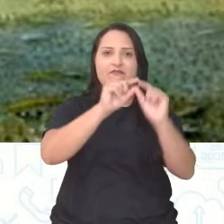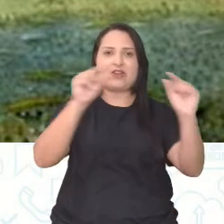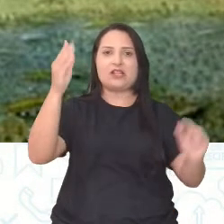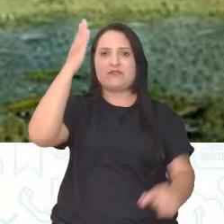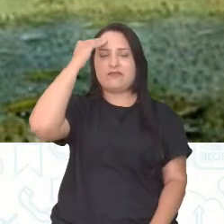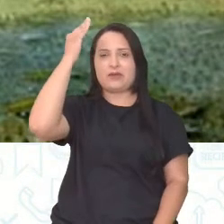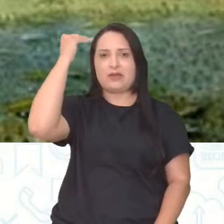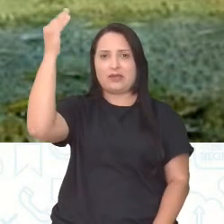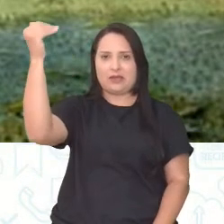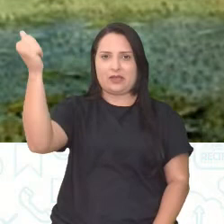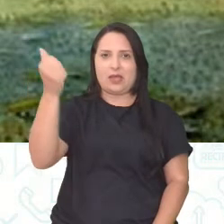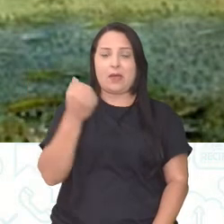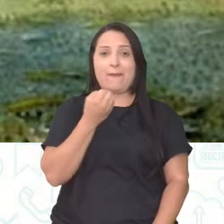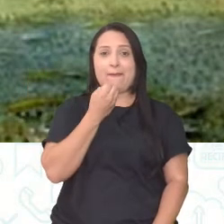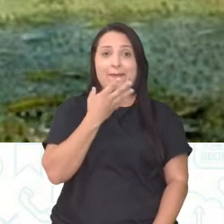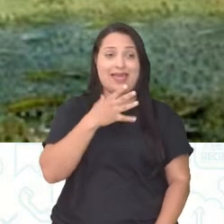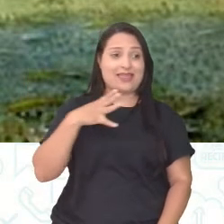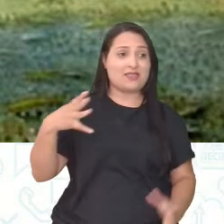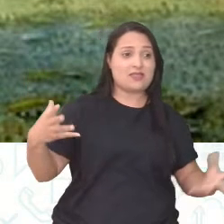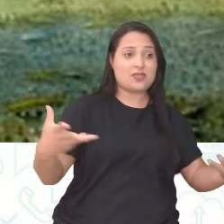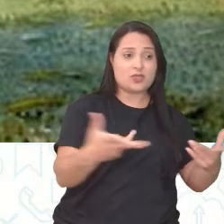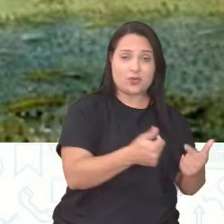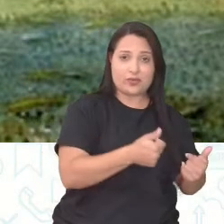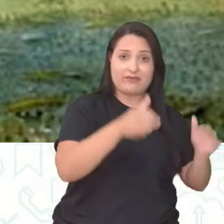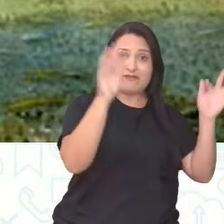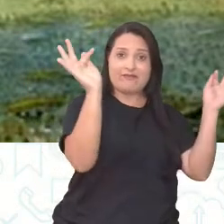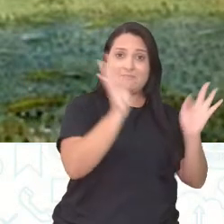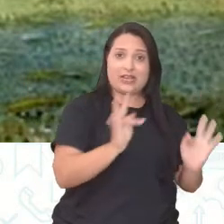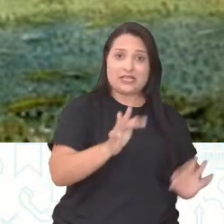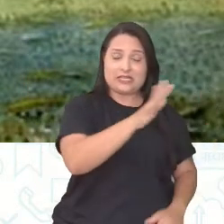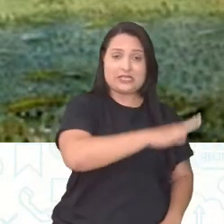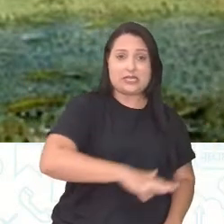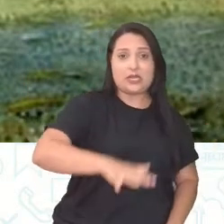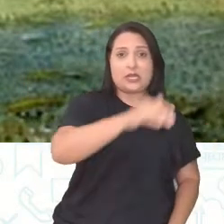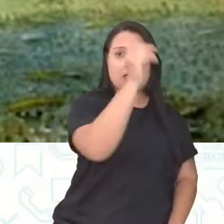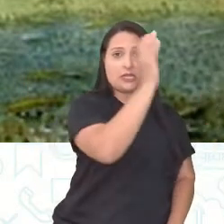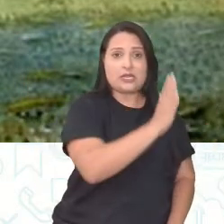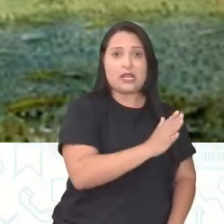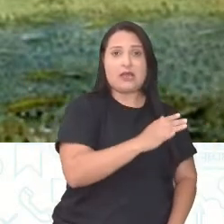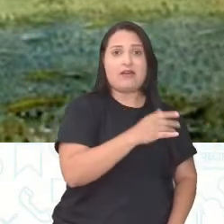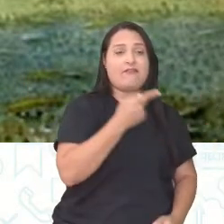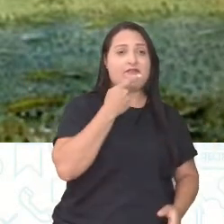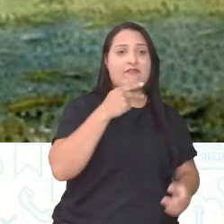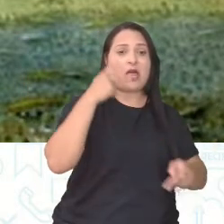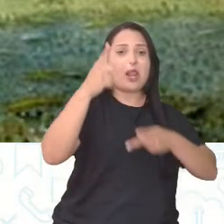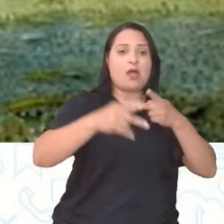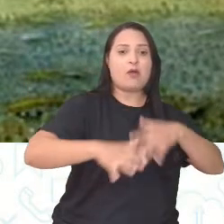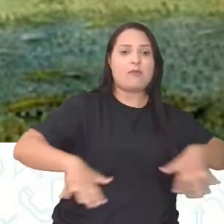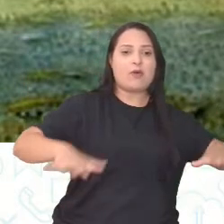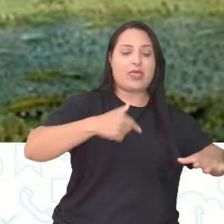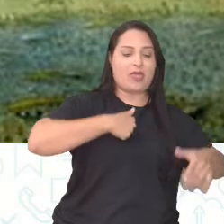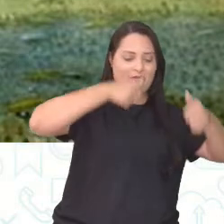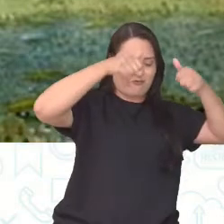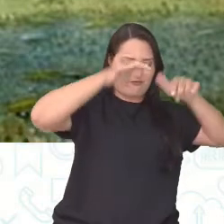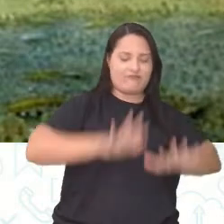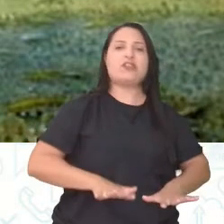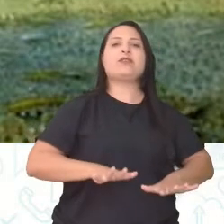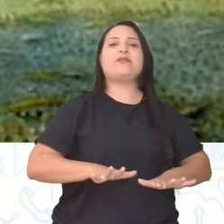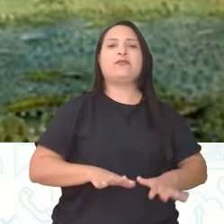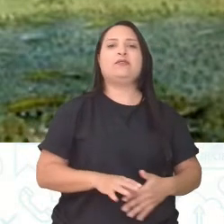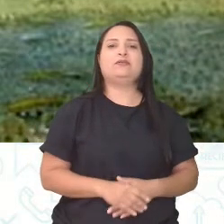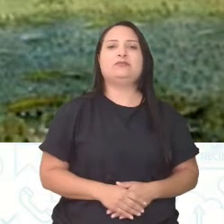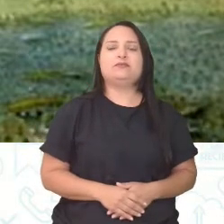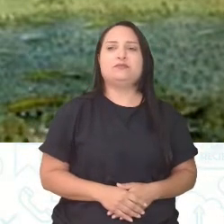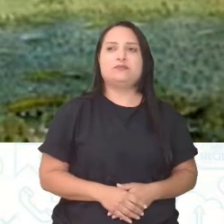Como é para o bem de todos e felicidade geral da nação, diga ao povo que fico. Que fico. Pois é,